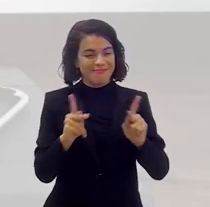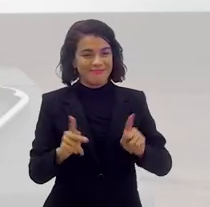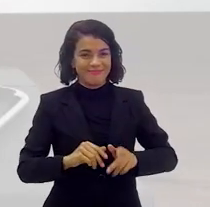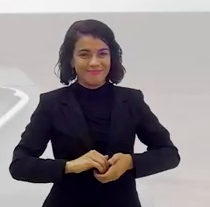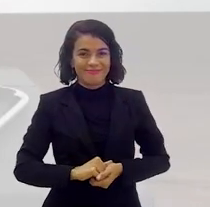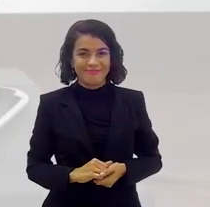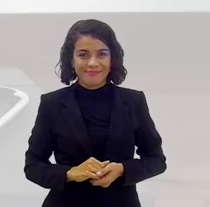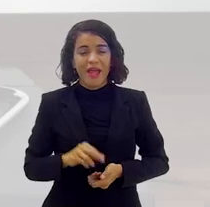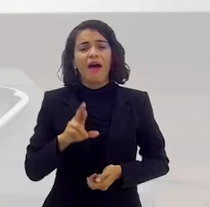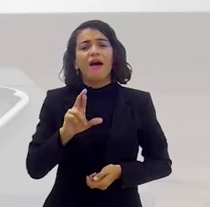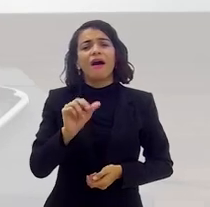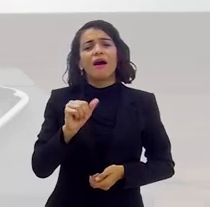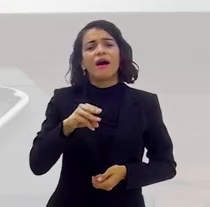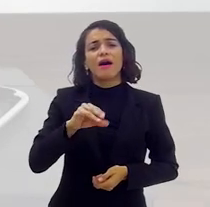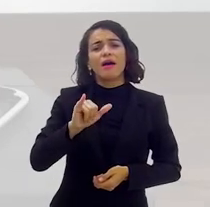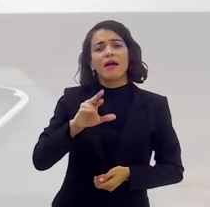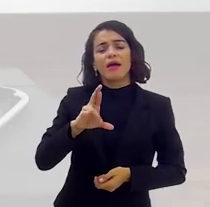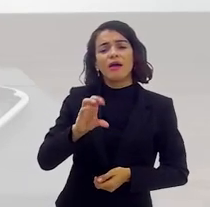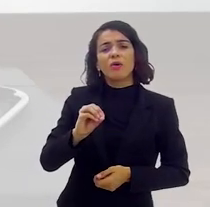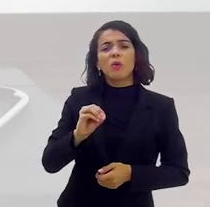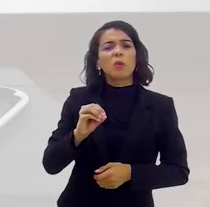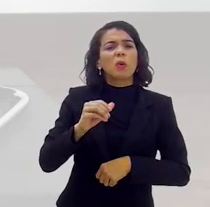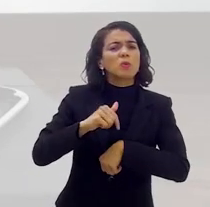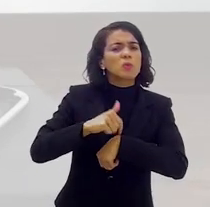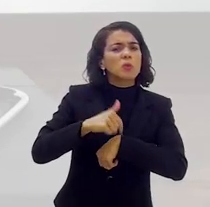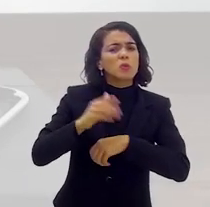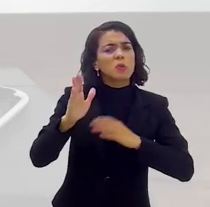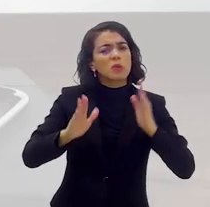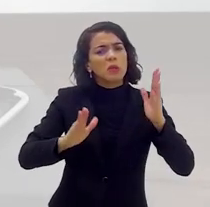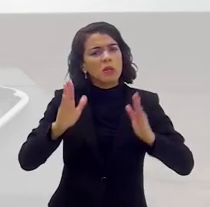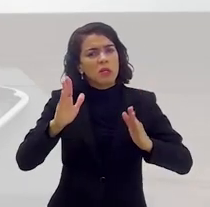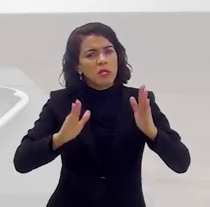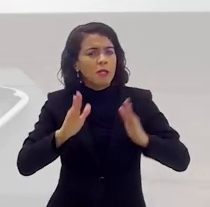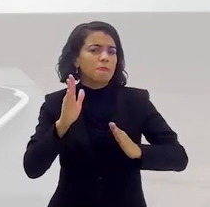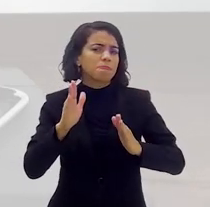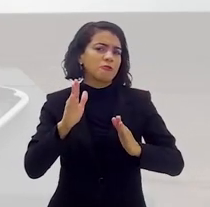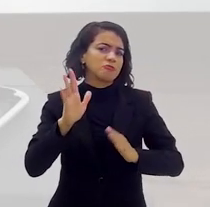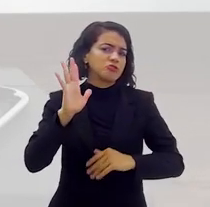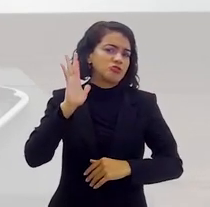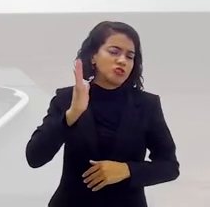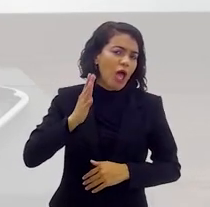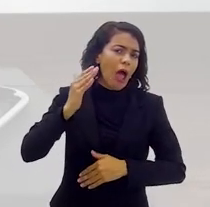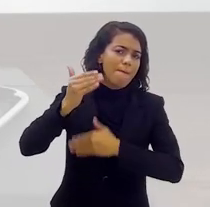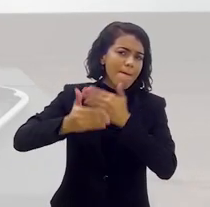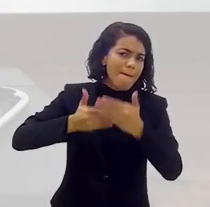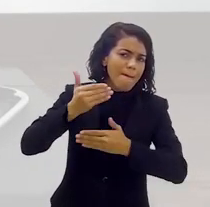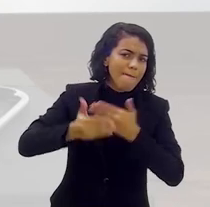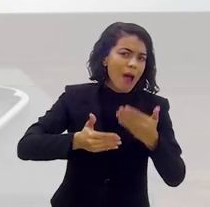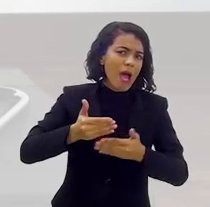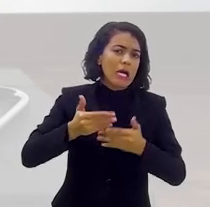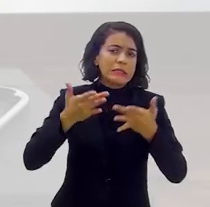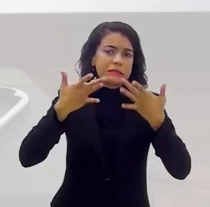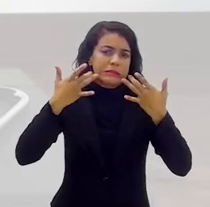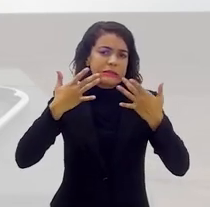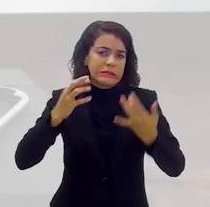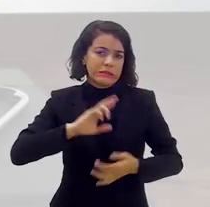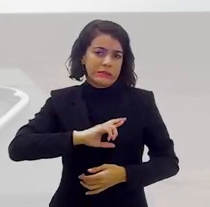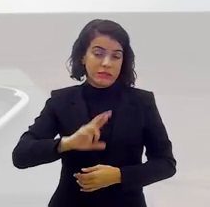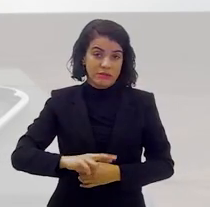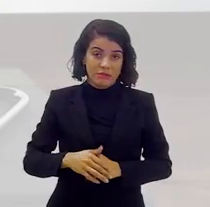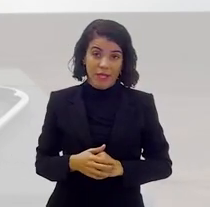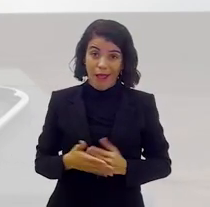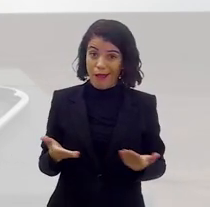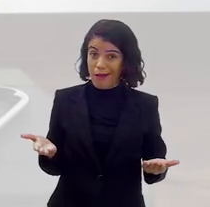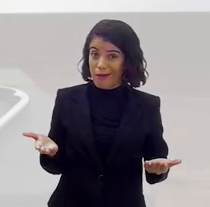paz. Ramiro, quanto tempo você faz espetáculos religiosos? Olha,